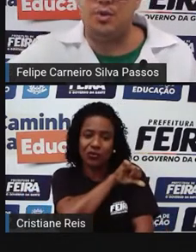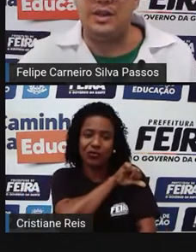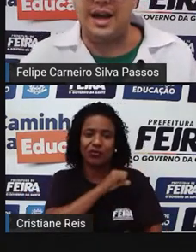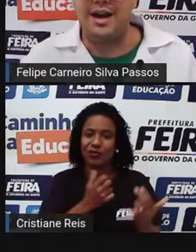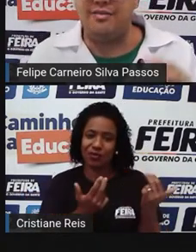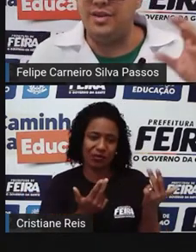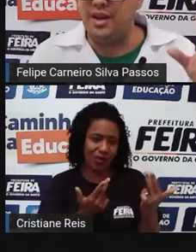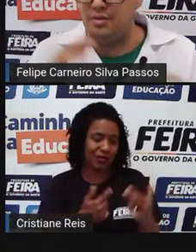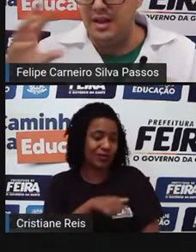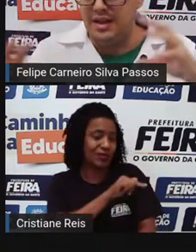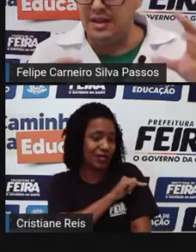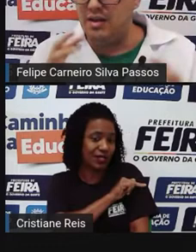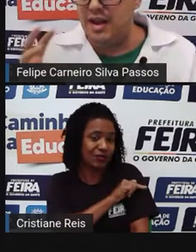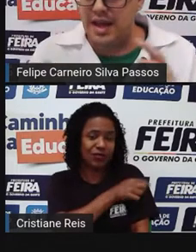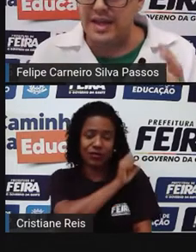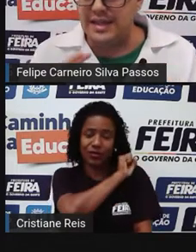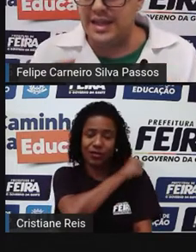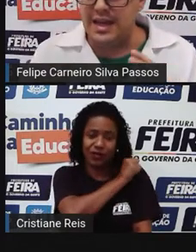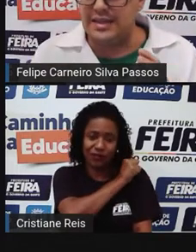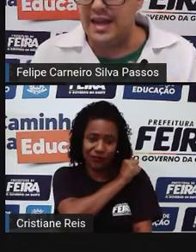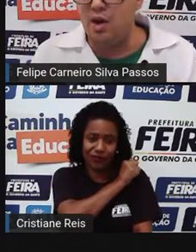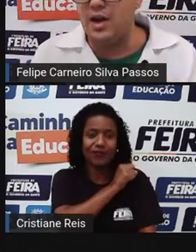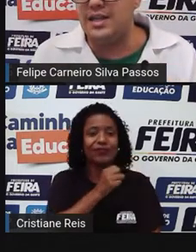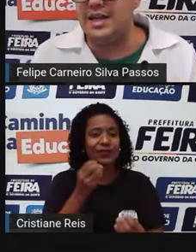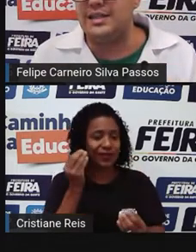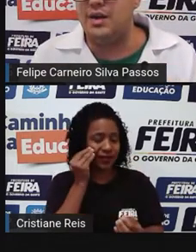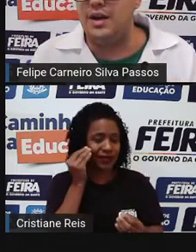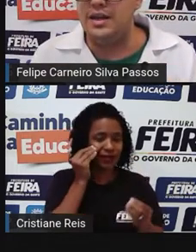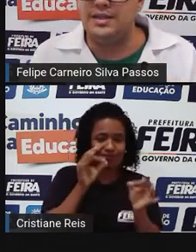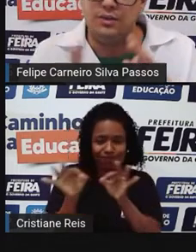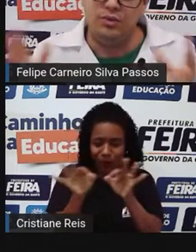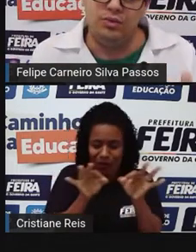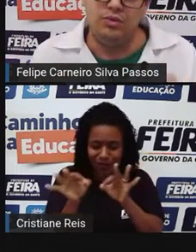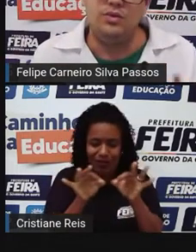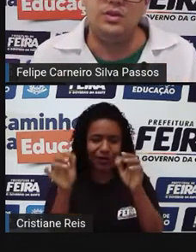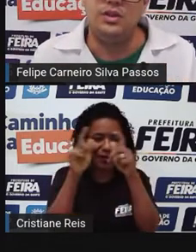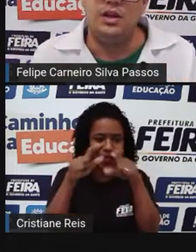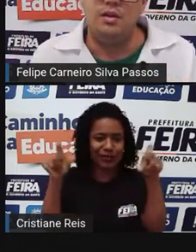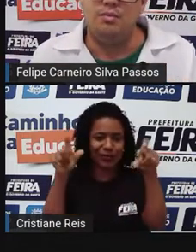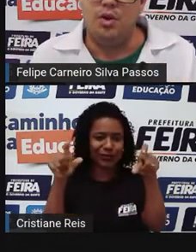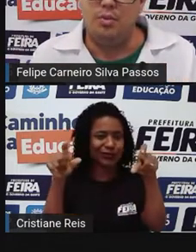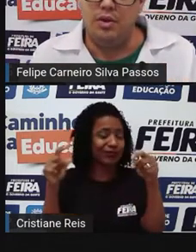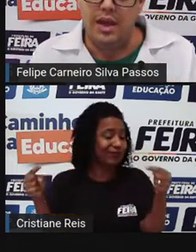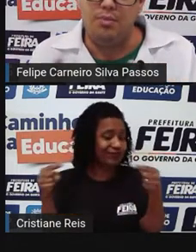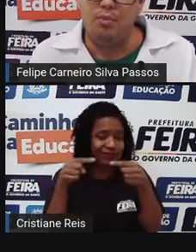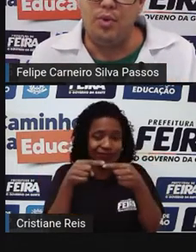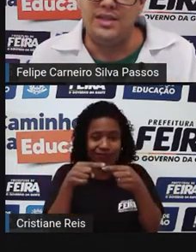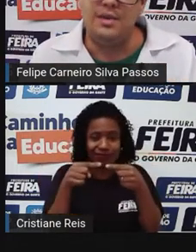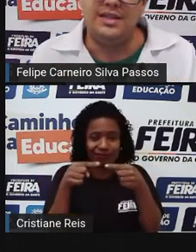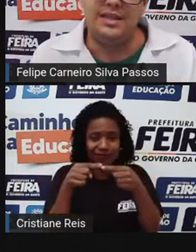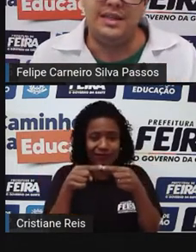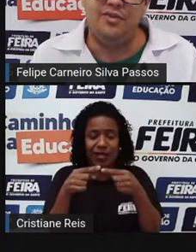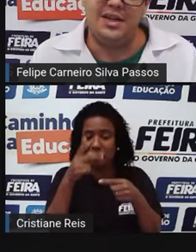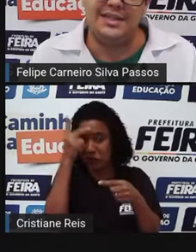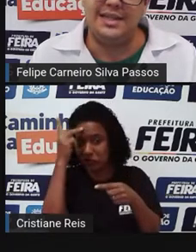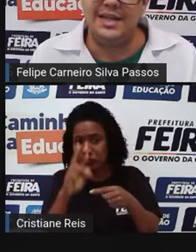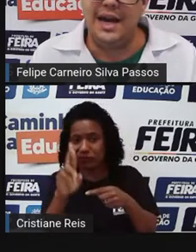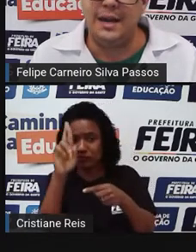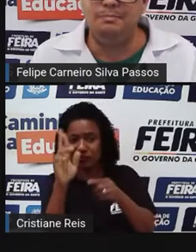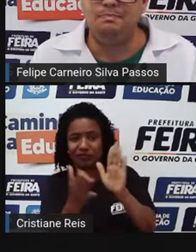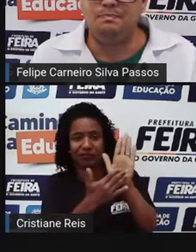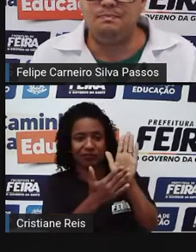sétimo para o oitavo. Então, essa reorganização aí, segundo quem propôs a BNCC, foi